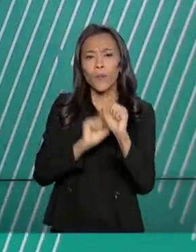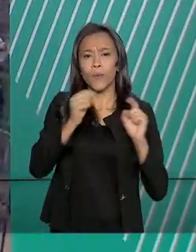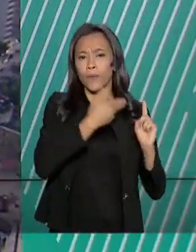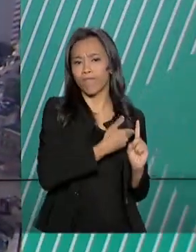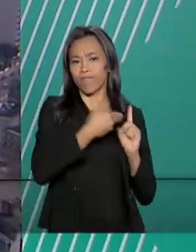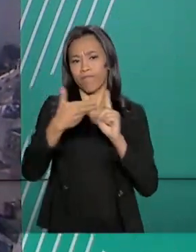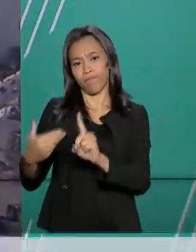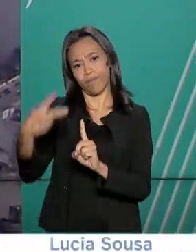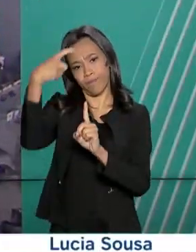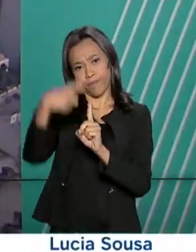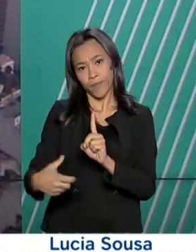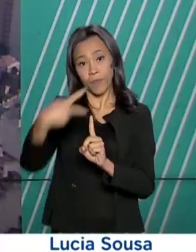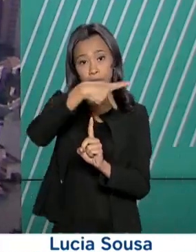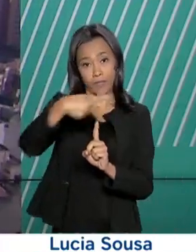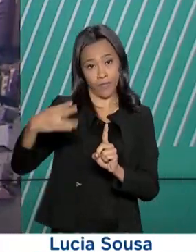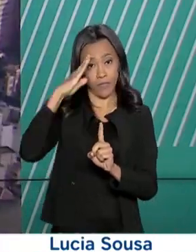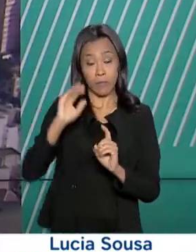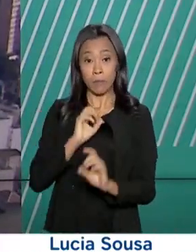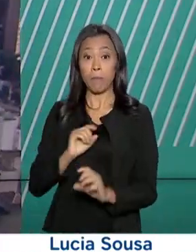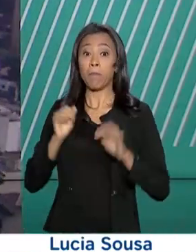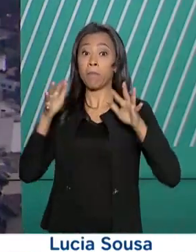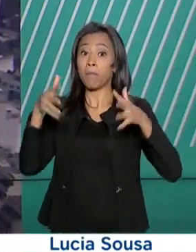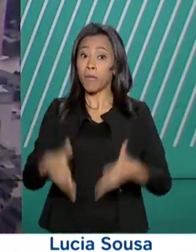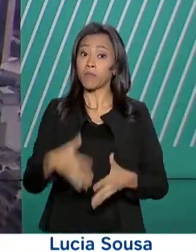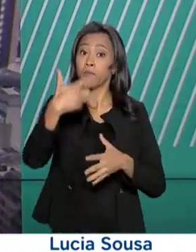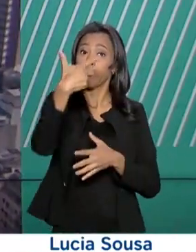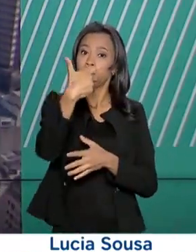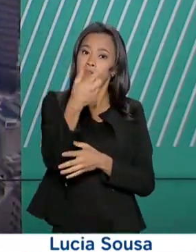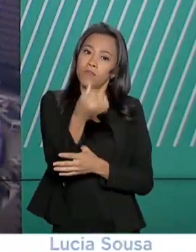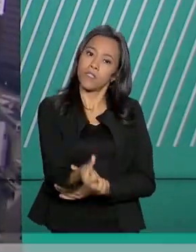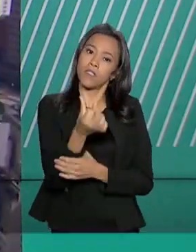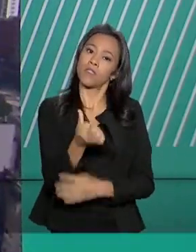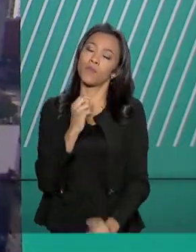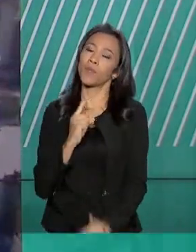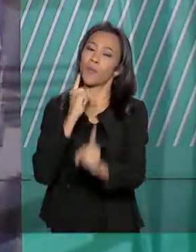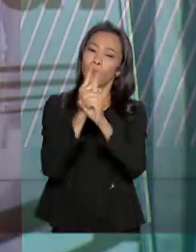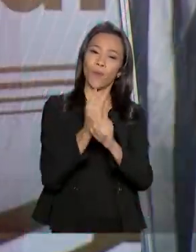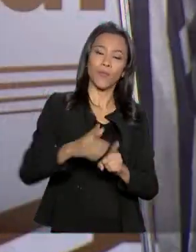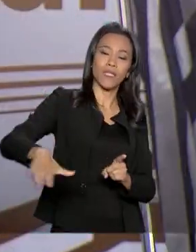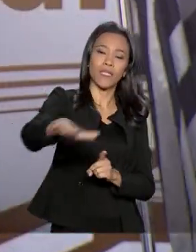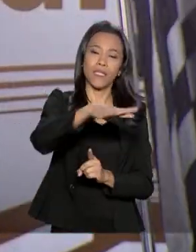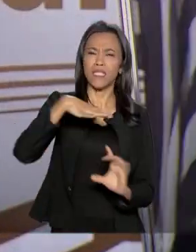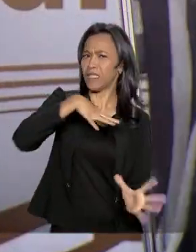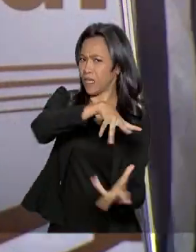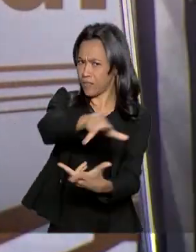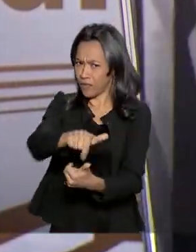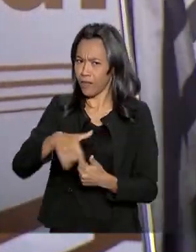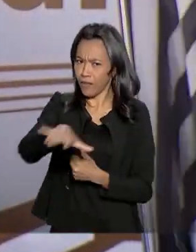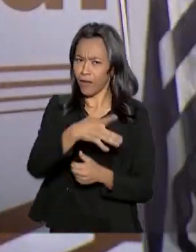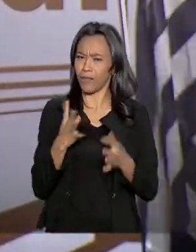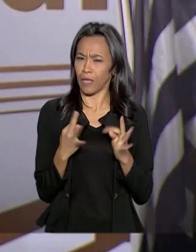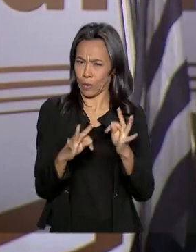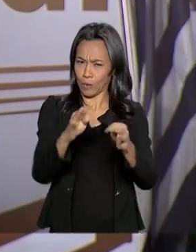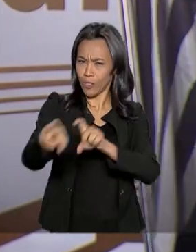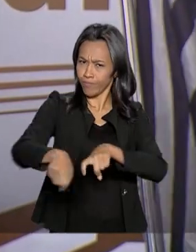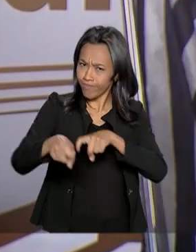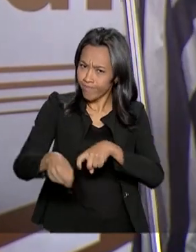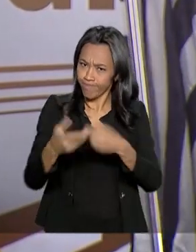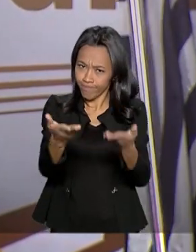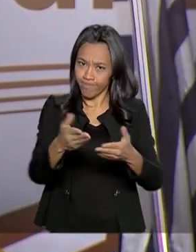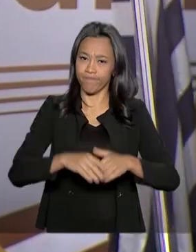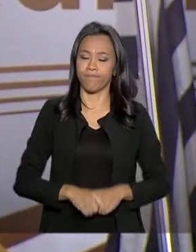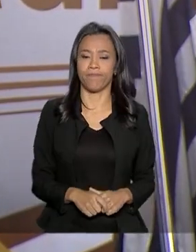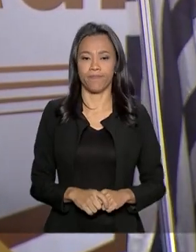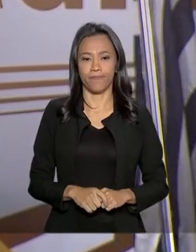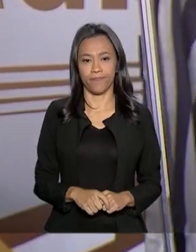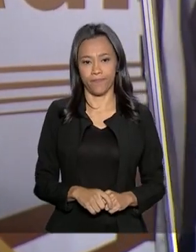participa da 26ª edição da Feira Internacional de Tecnologia Agrícola em Ação, AgriShow 2019. Muitos de